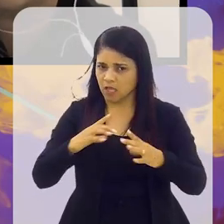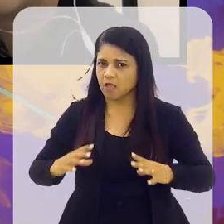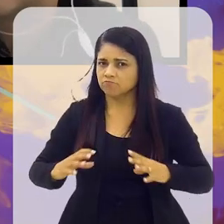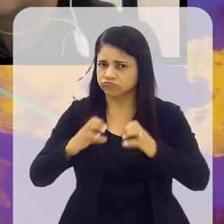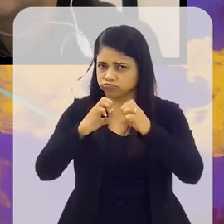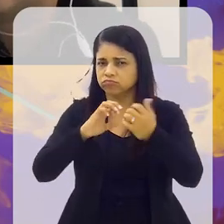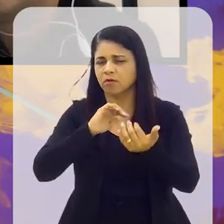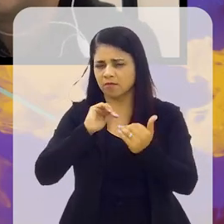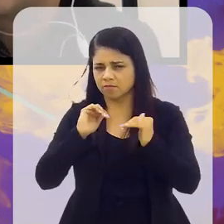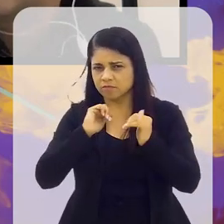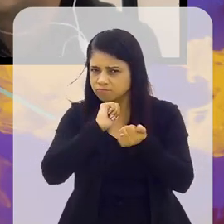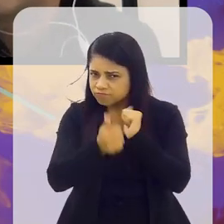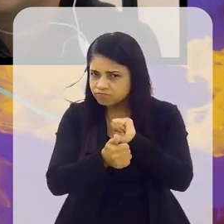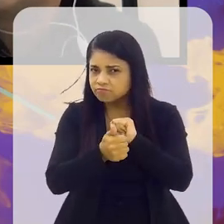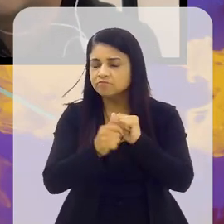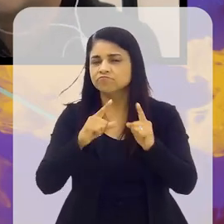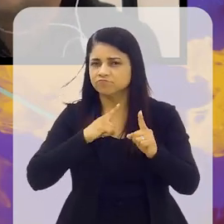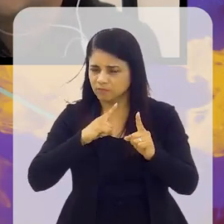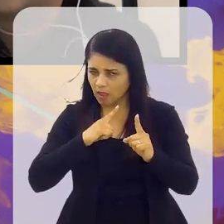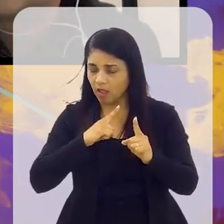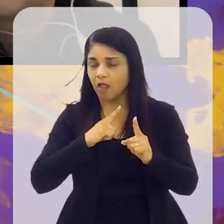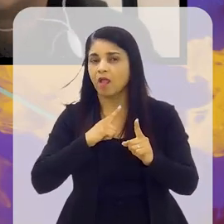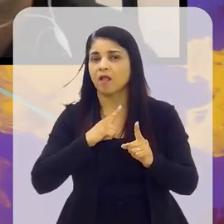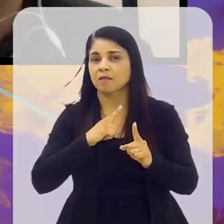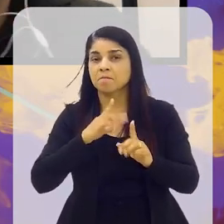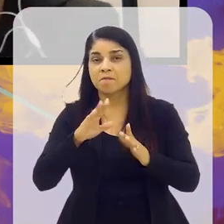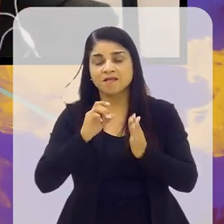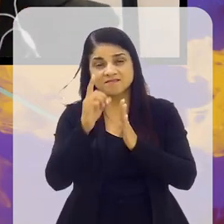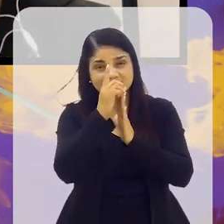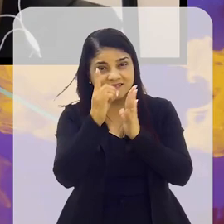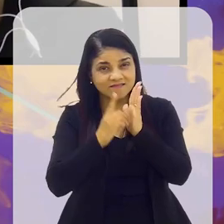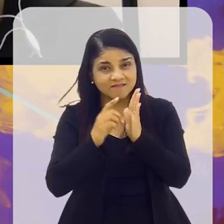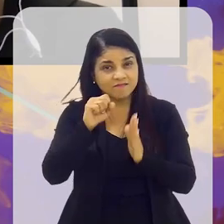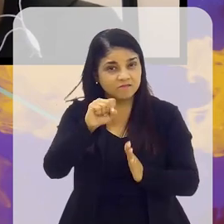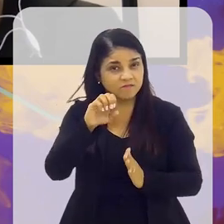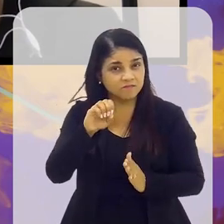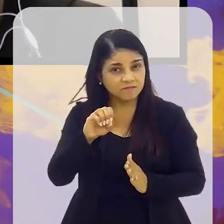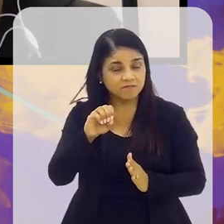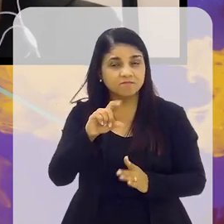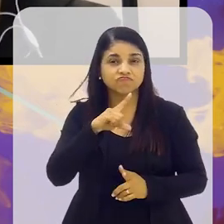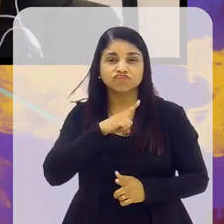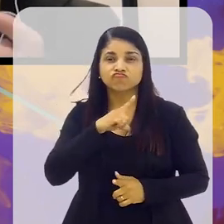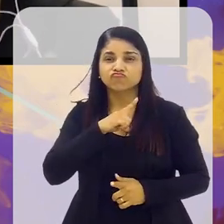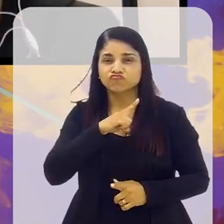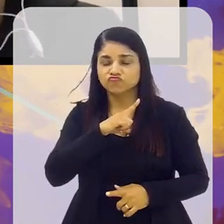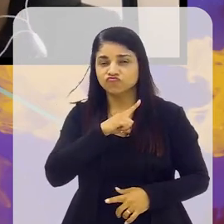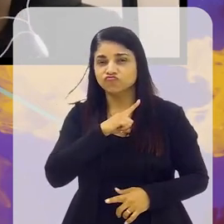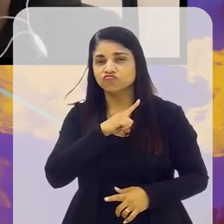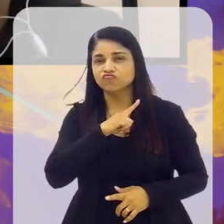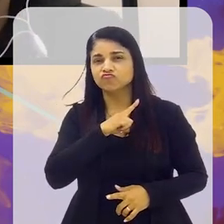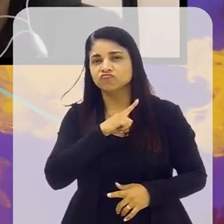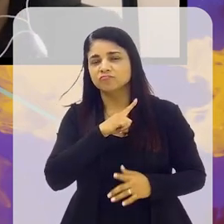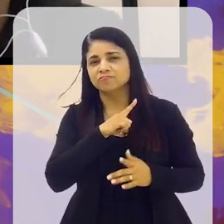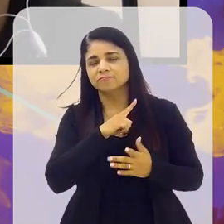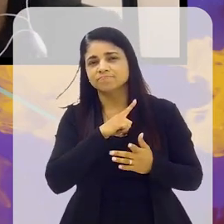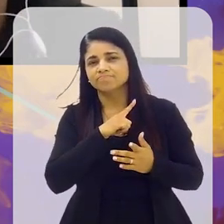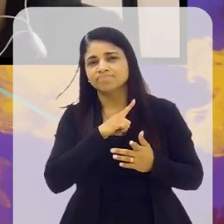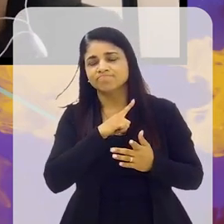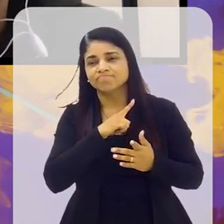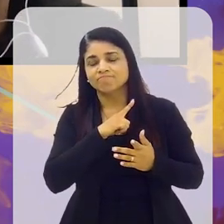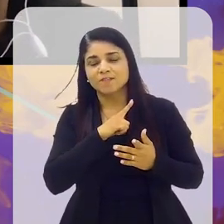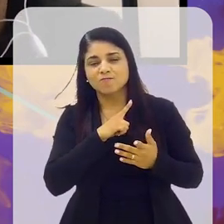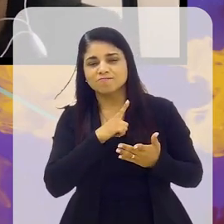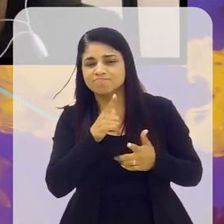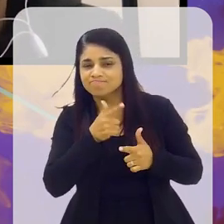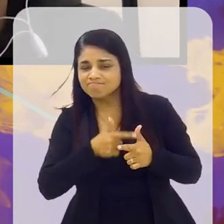conflitos. claro que tem conflitos, é claro que tem enfrentamentos. Mas no começo da década de 80, por exemplo, você tinha uma situação muito